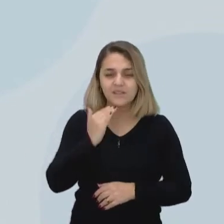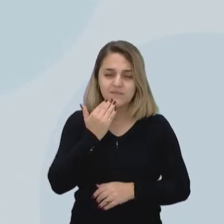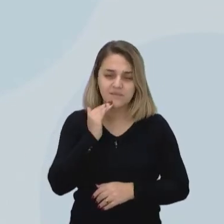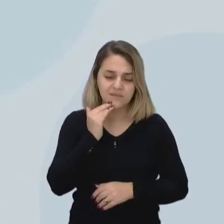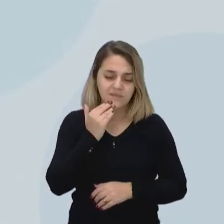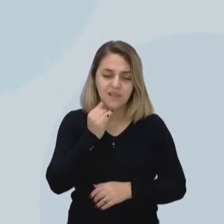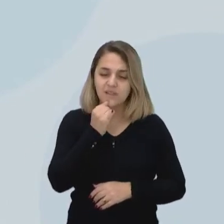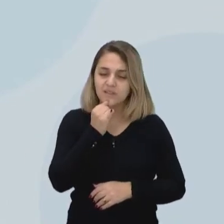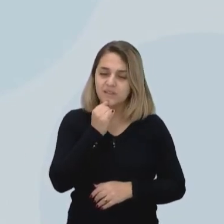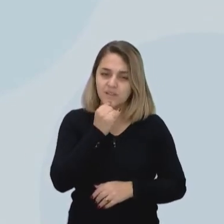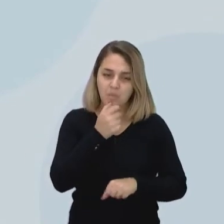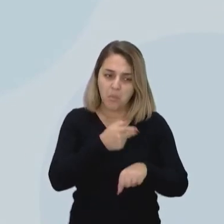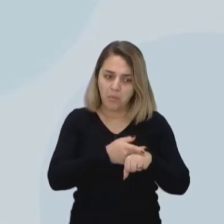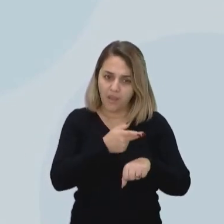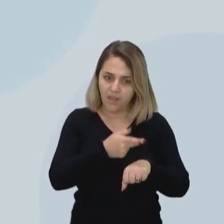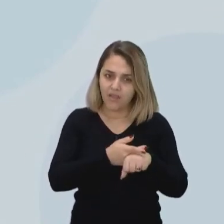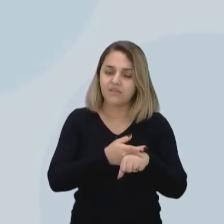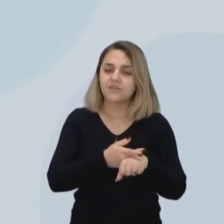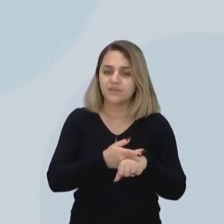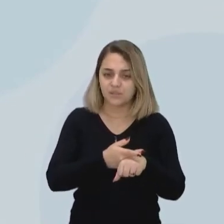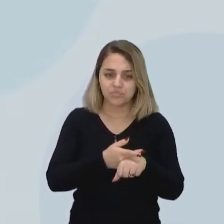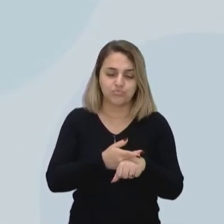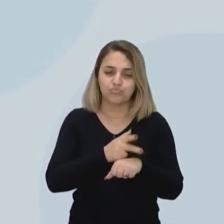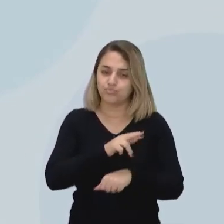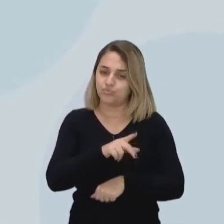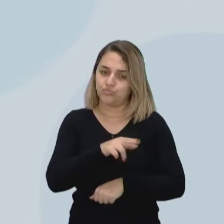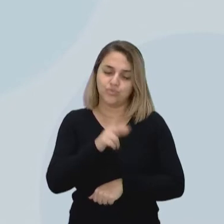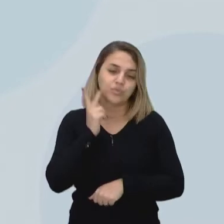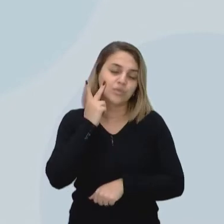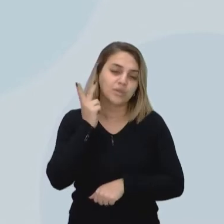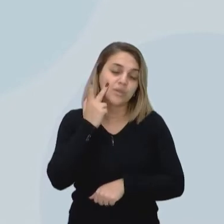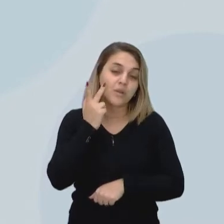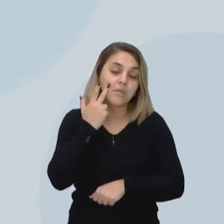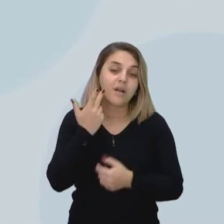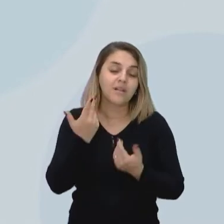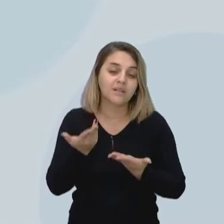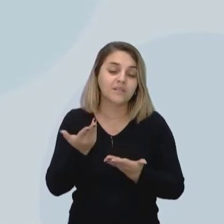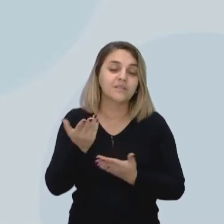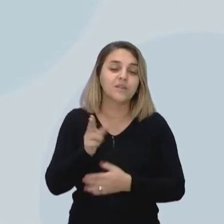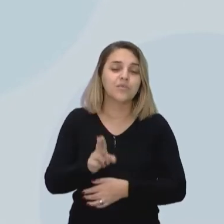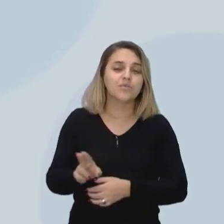um concreto é um ambiente hostil. e aí, por meio dessa